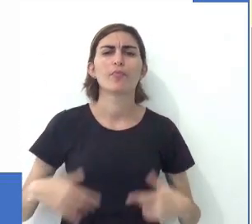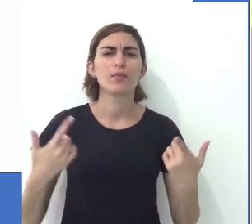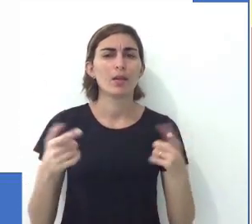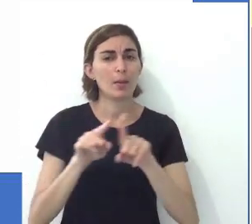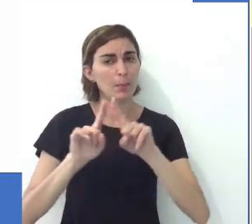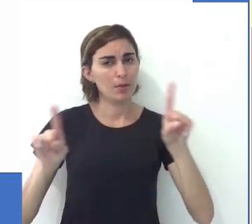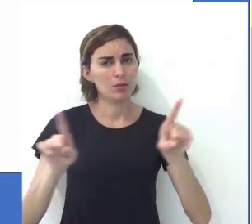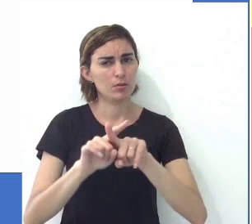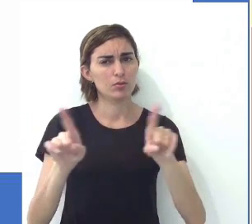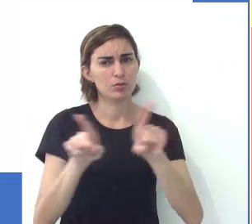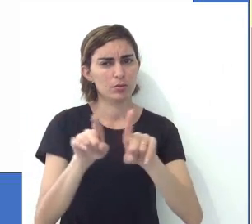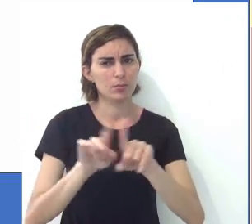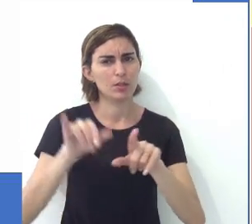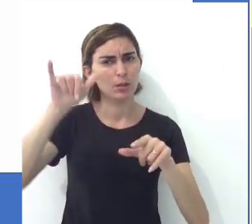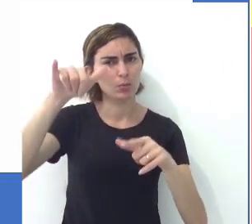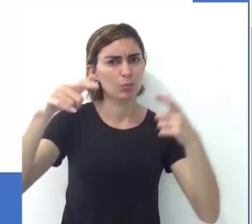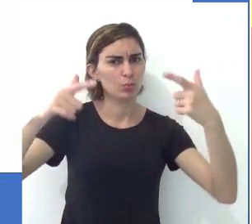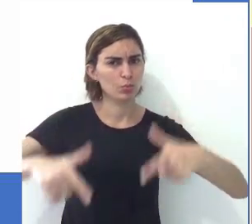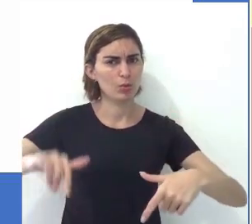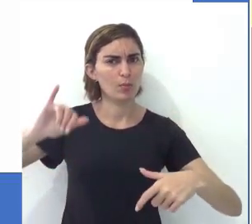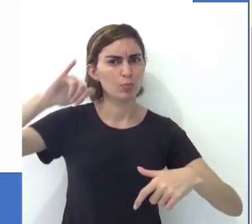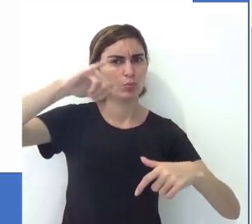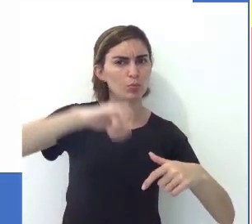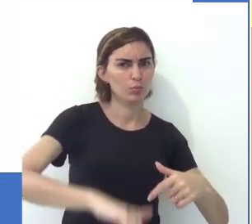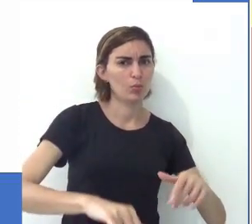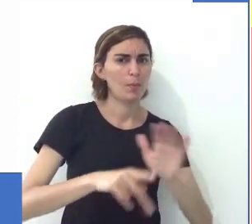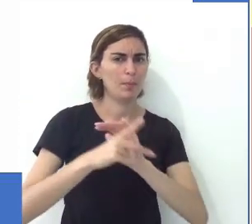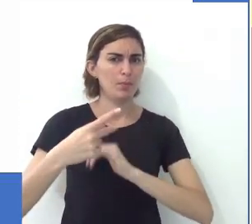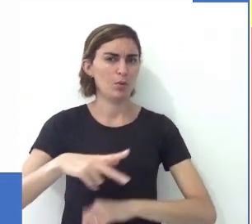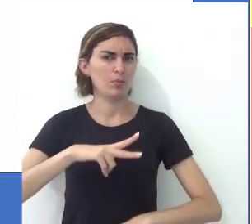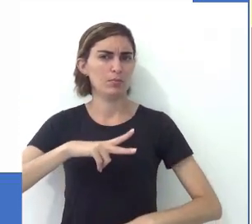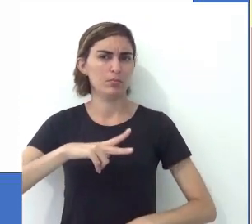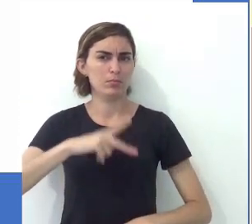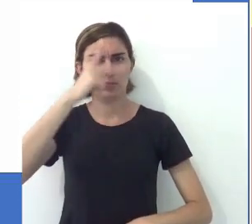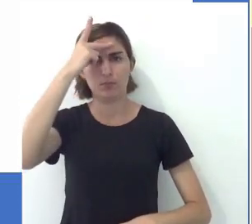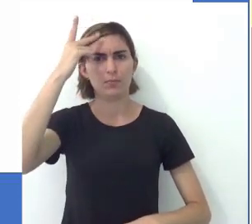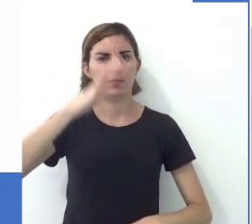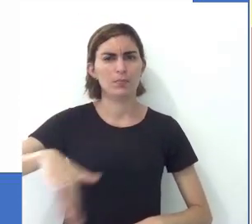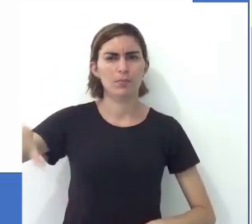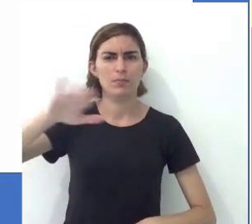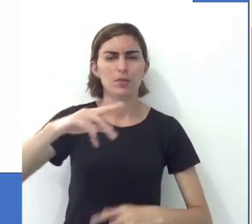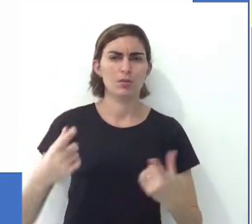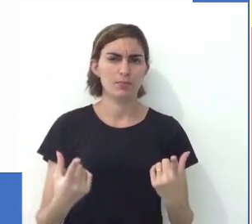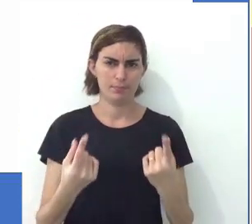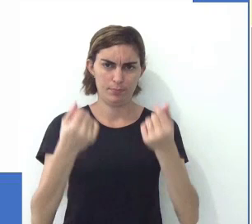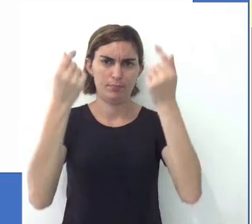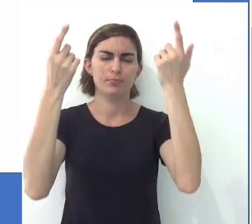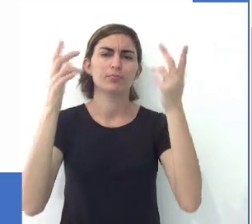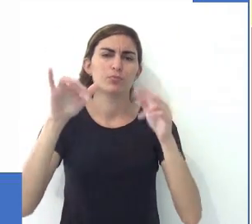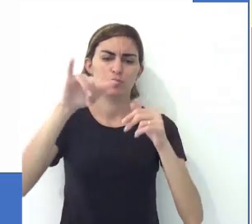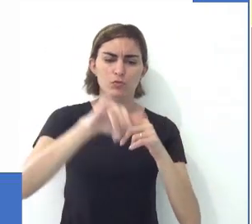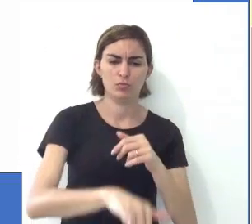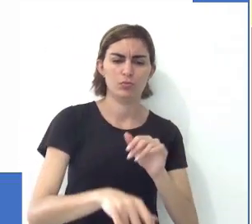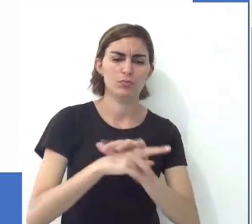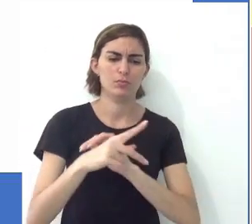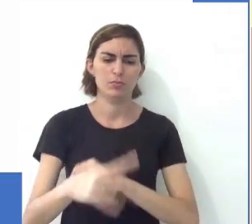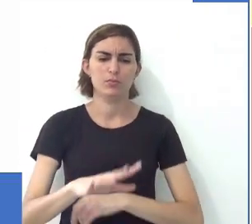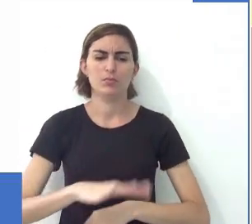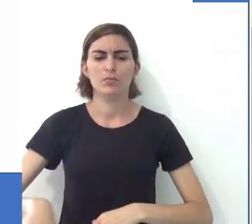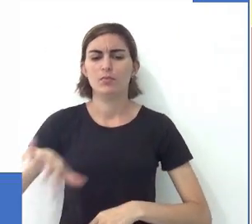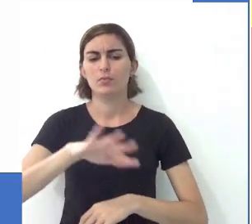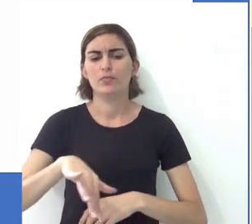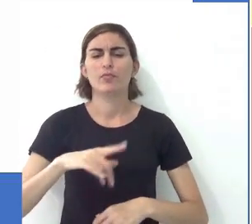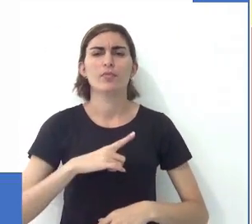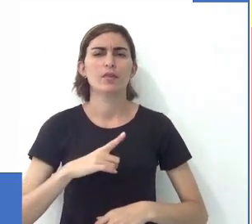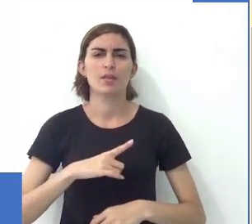entre esses aeroportos aí, mas tem os aeroportos que são privados, né? São exclusivos para as pessoas que têm maior poder aquisitivo, tá? Então,